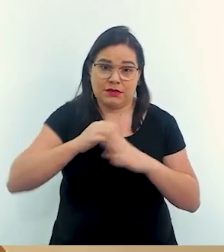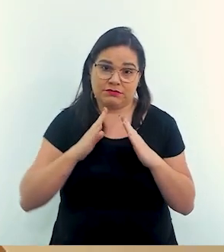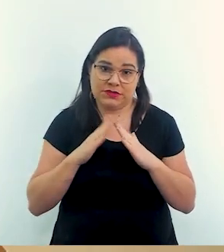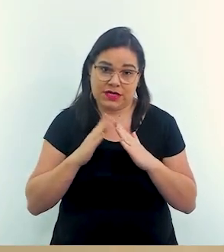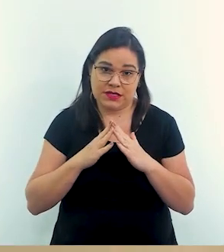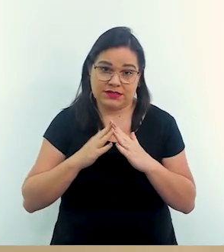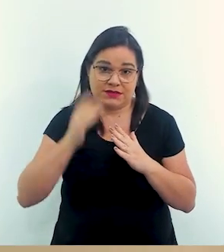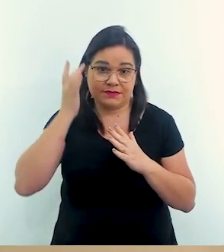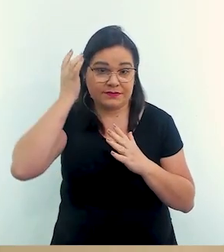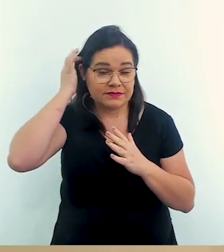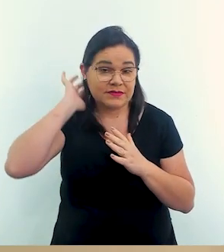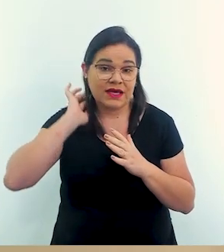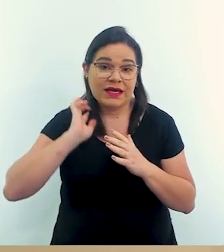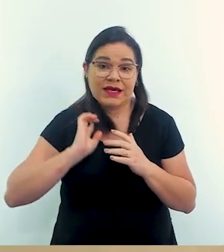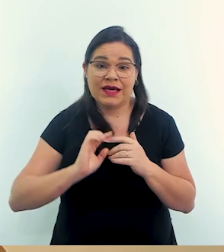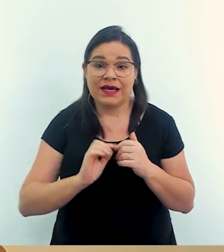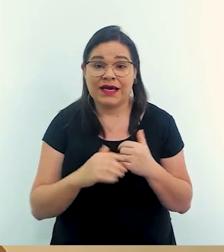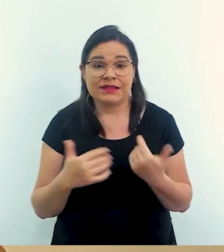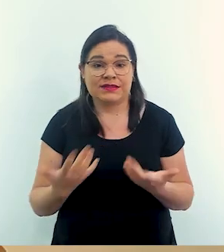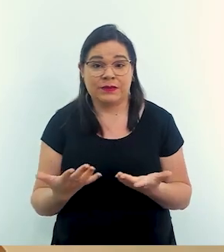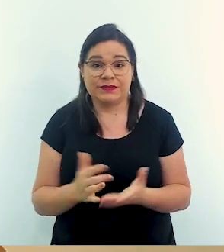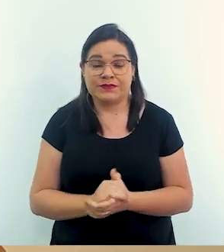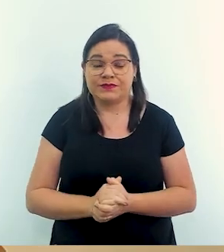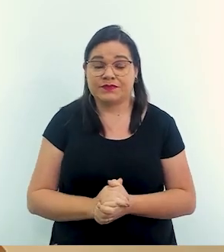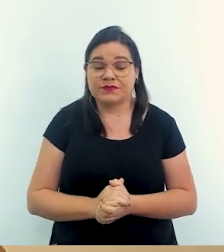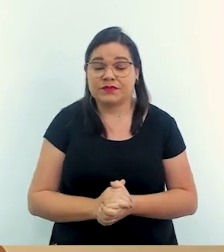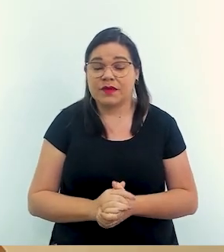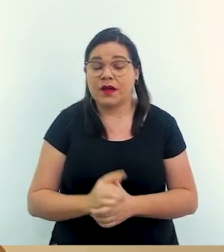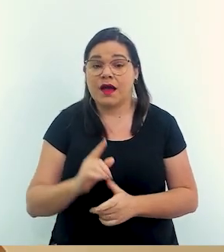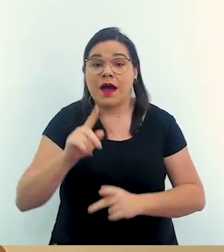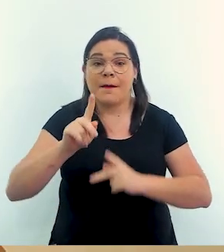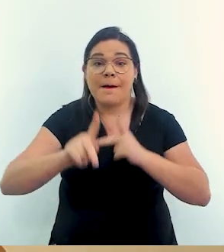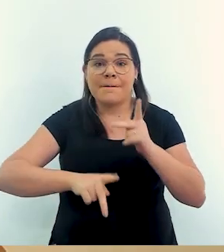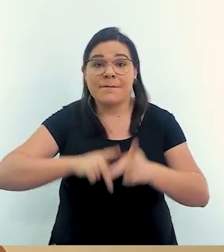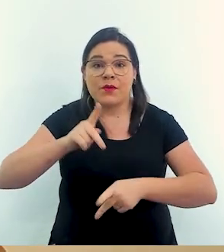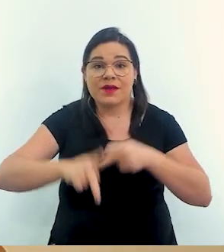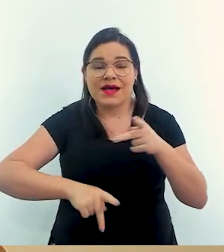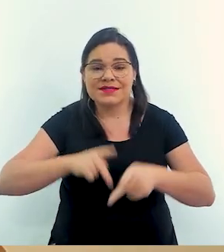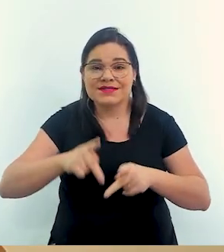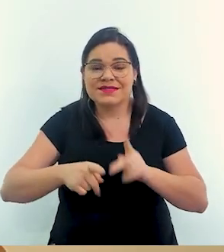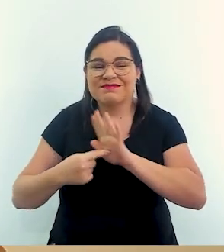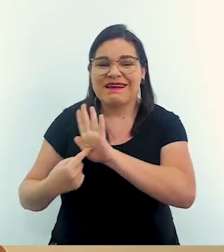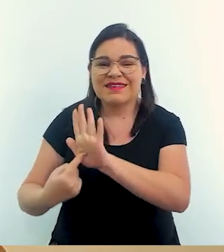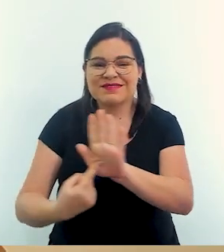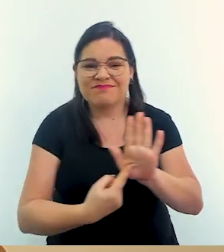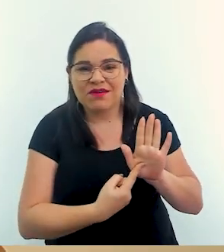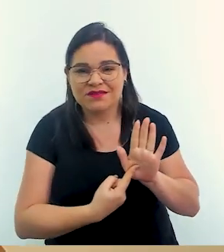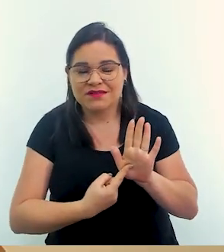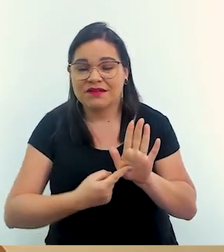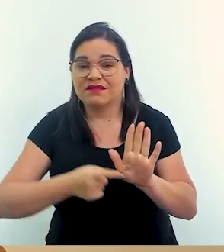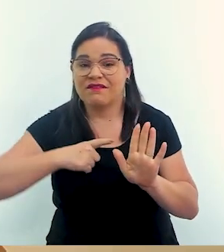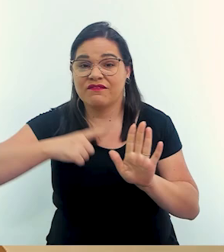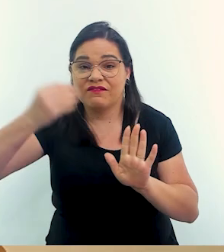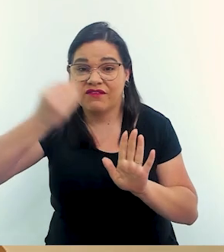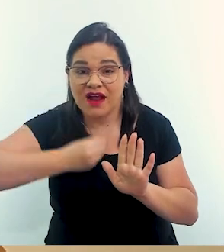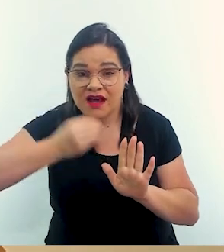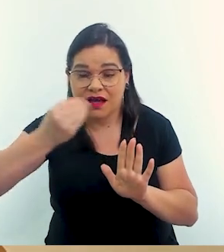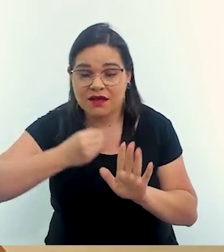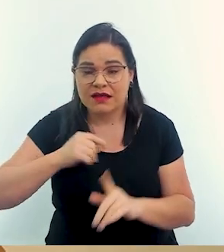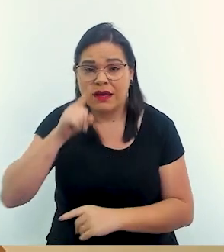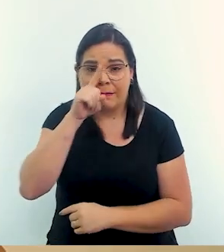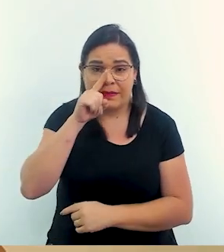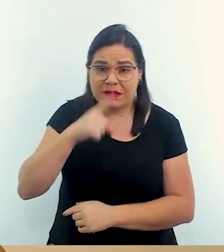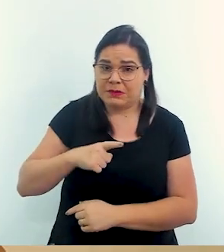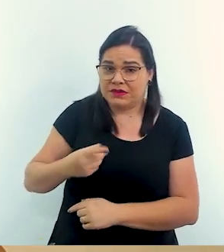de madeira. Entendeu? Então, o que que é? A gente tem uma população que muitas vezes ela tá exposta e vulnerável. O